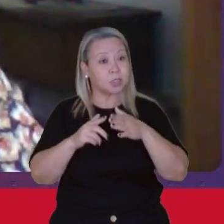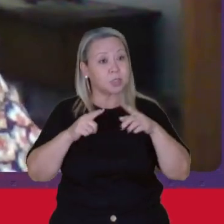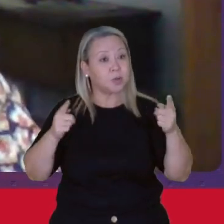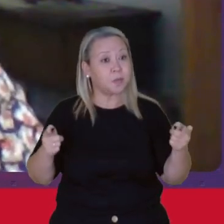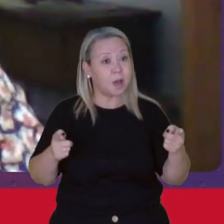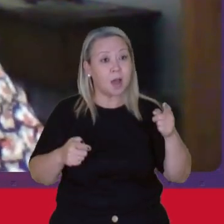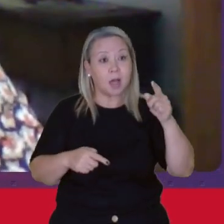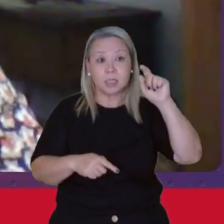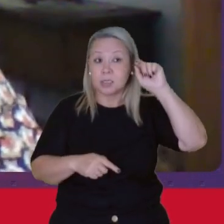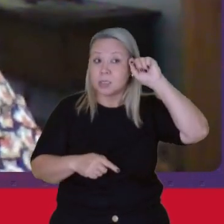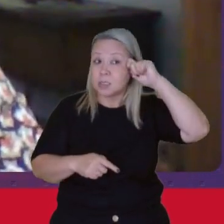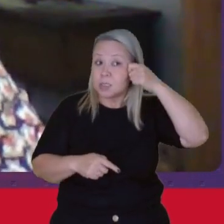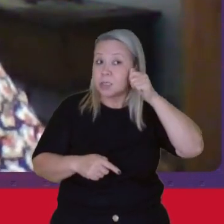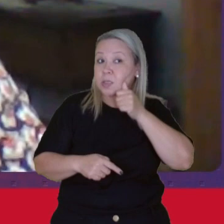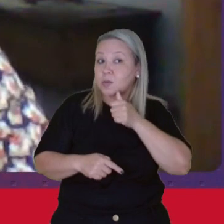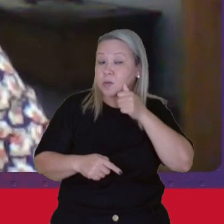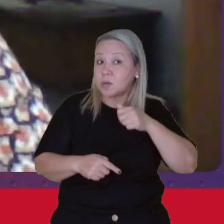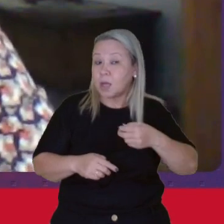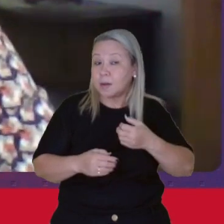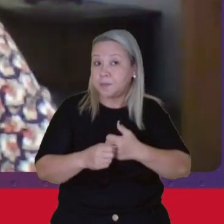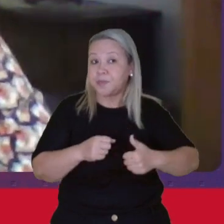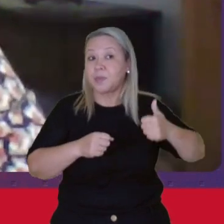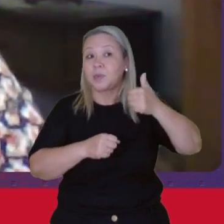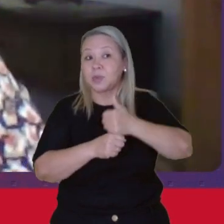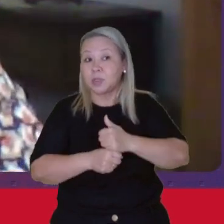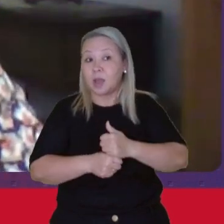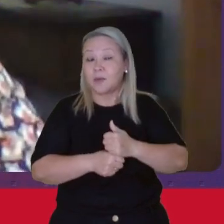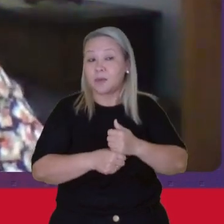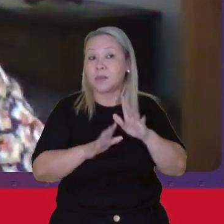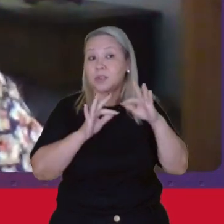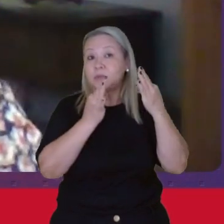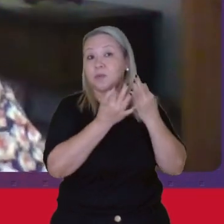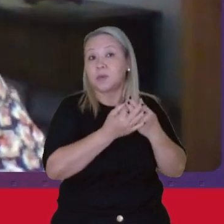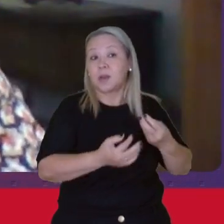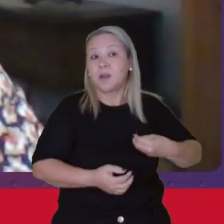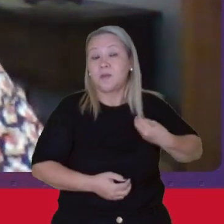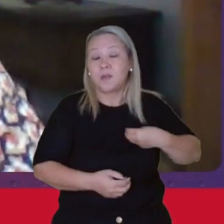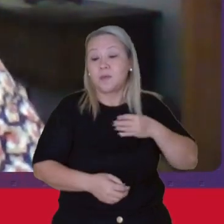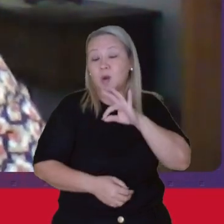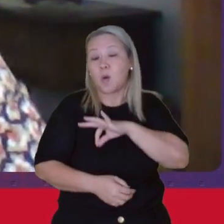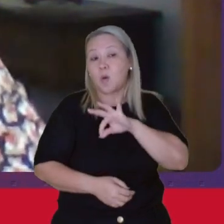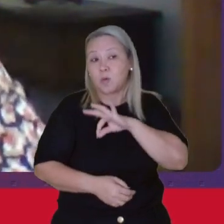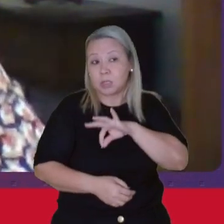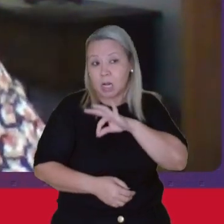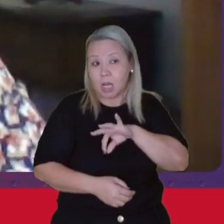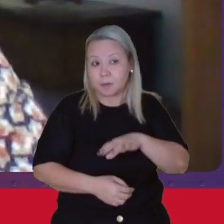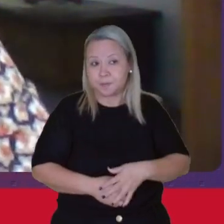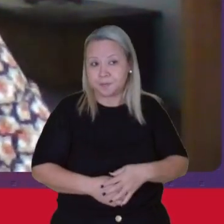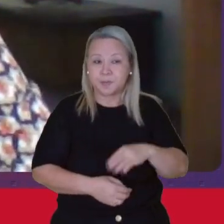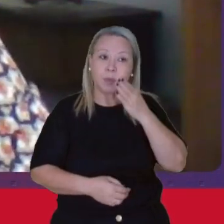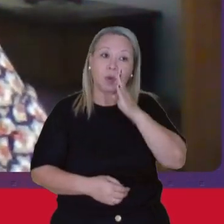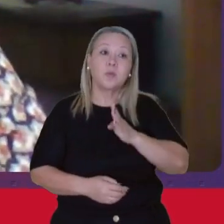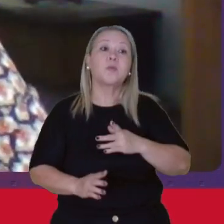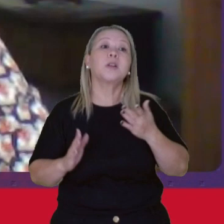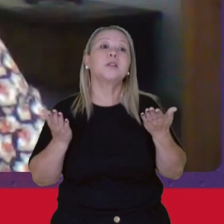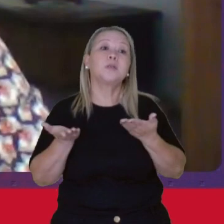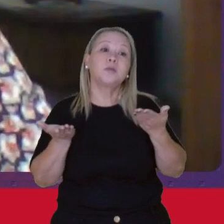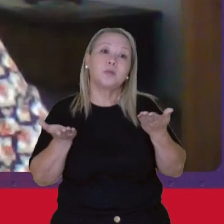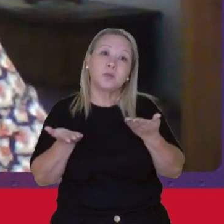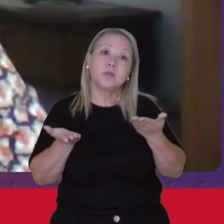mulheres Chefes de família Que vivem apenas com um salário mínimo O Brasil de hoje